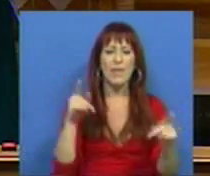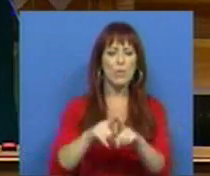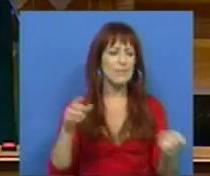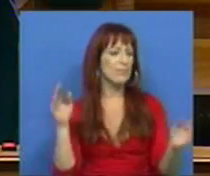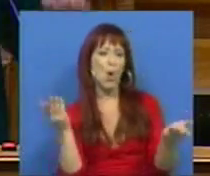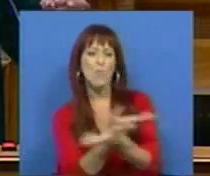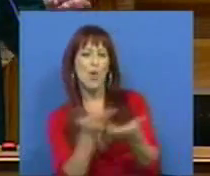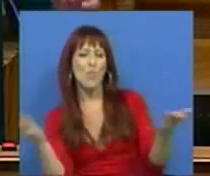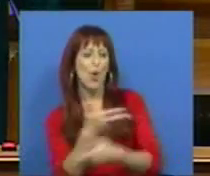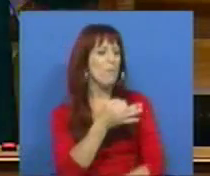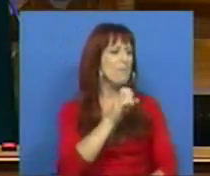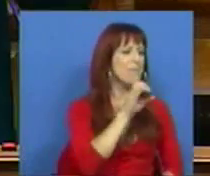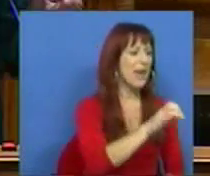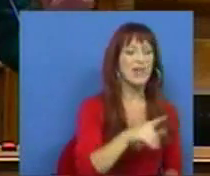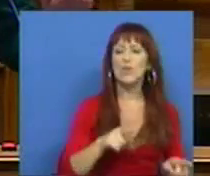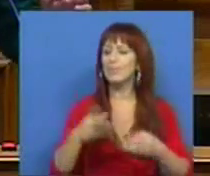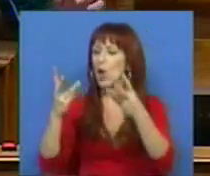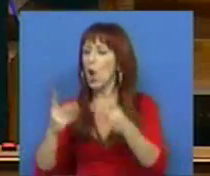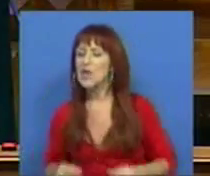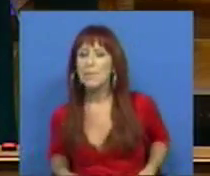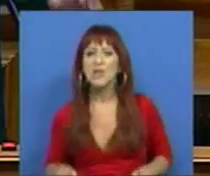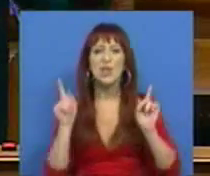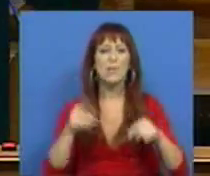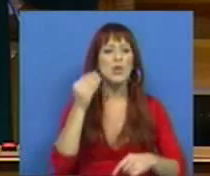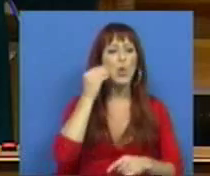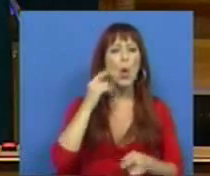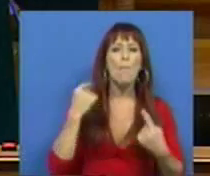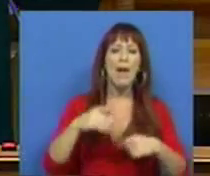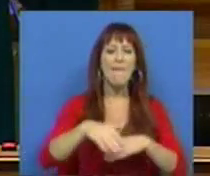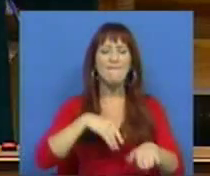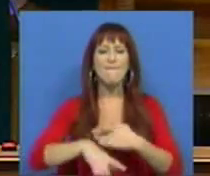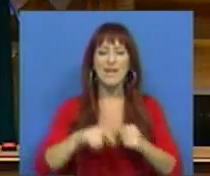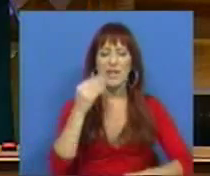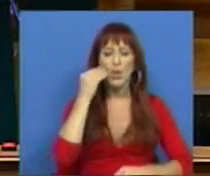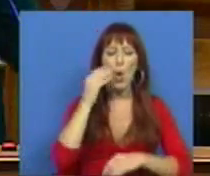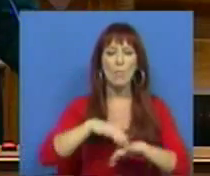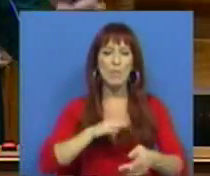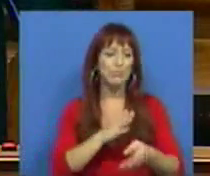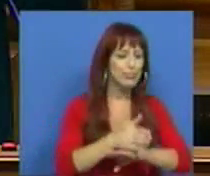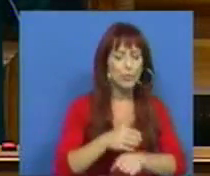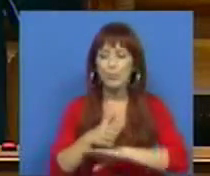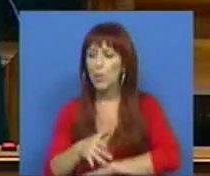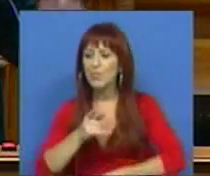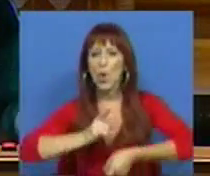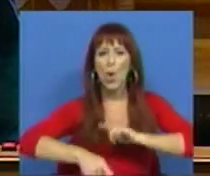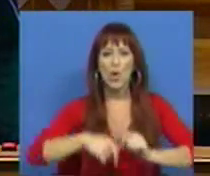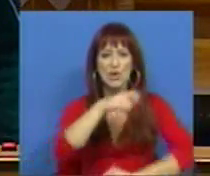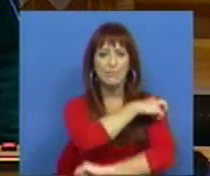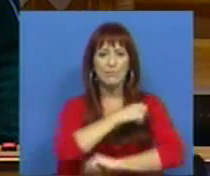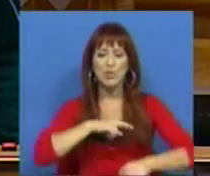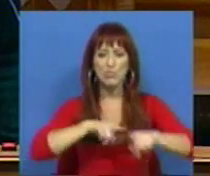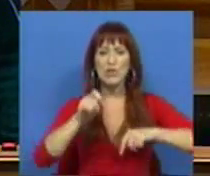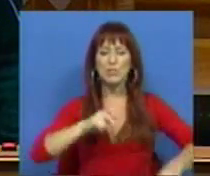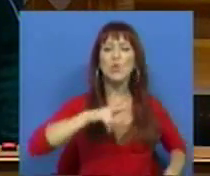entender-se sobre PEC, sobre orçamentos e sobre a forma como se estabelece aqui os mecanismos de intervenção daquilo que é a representação